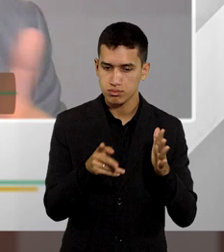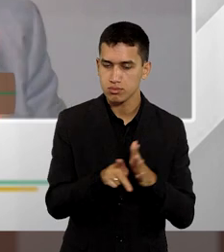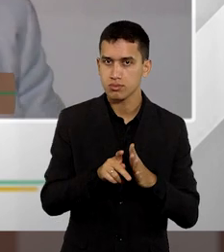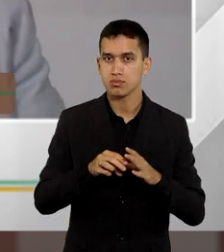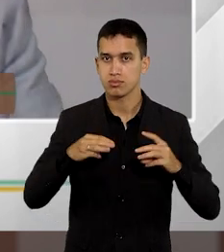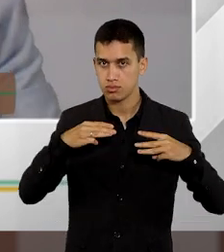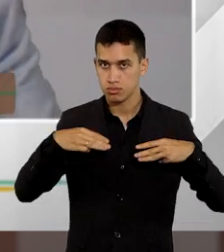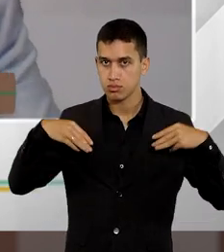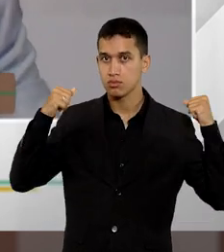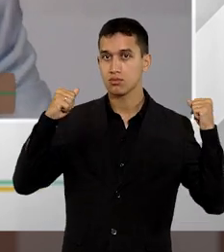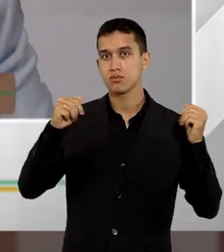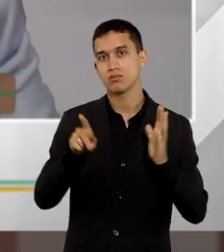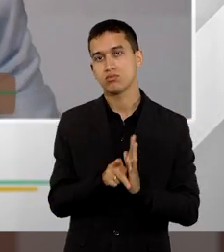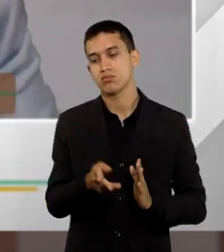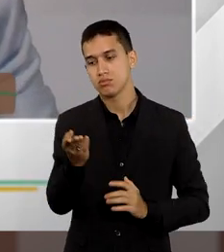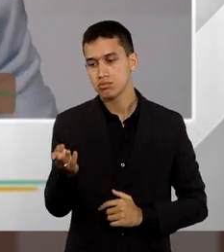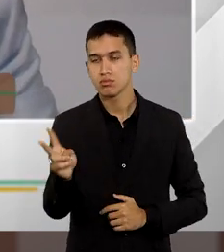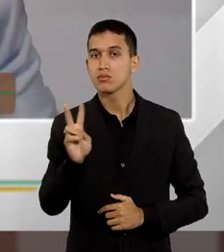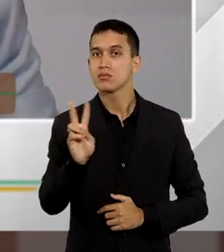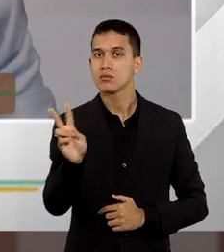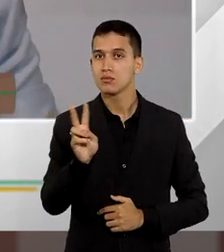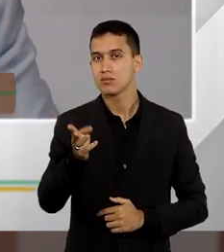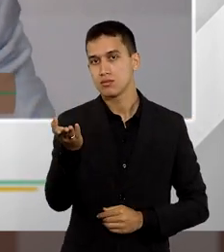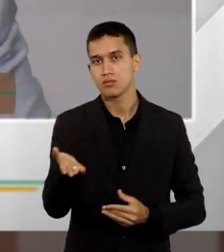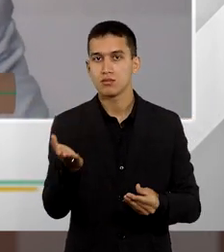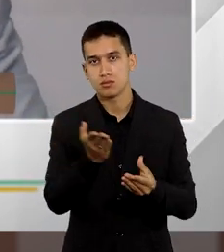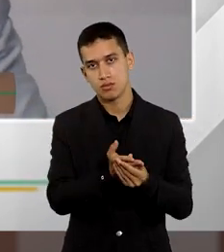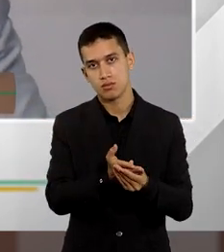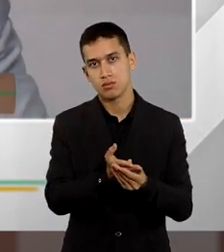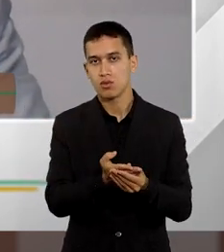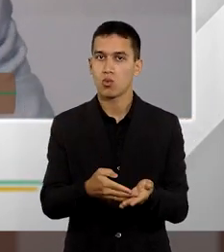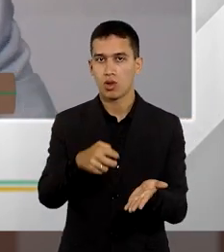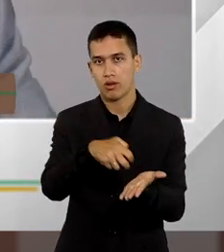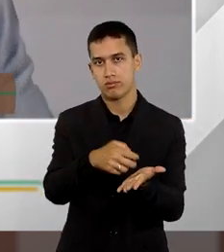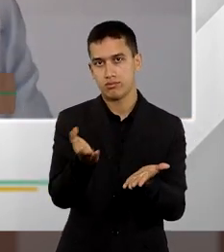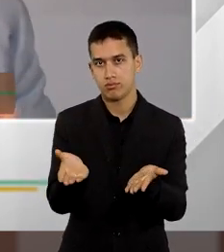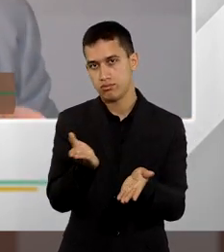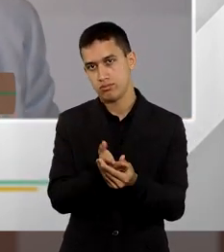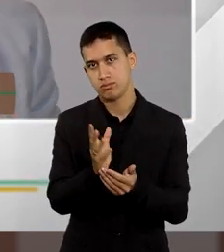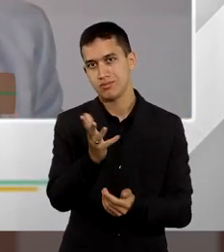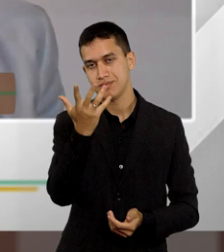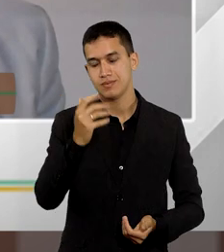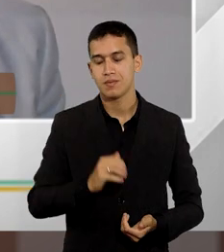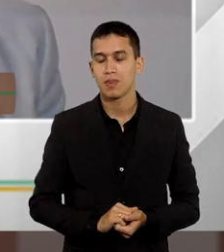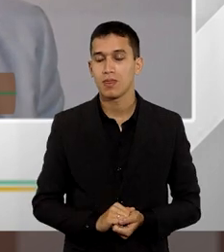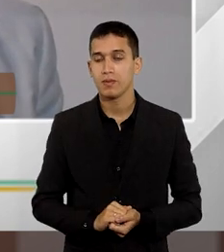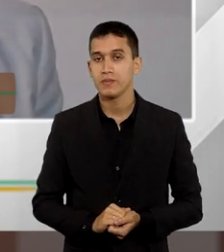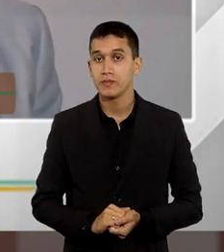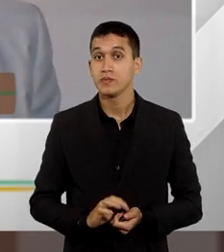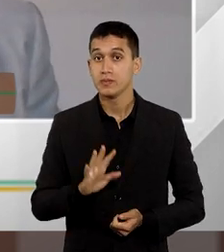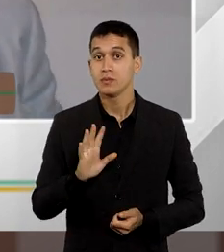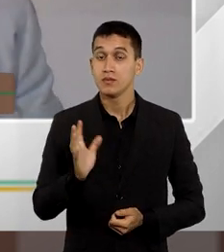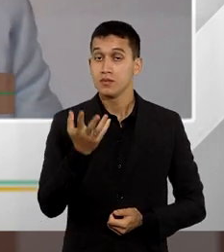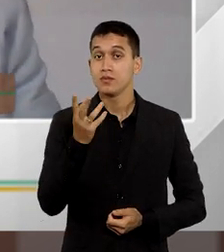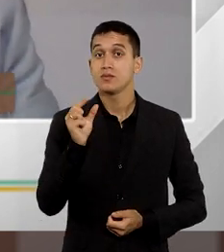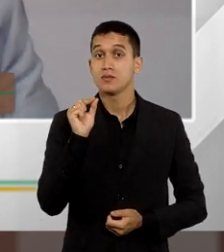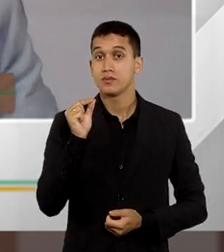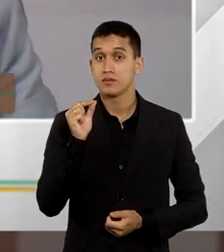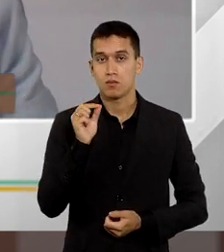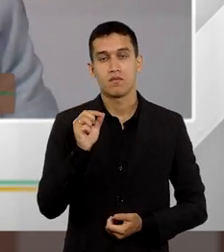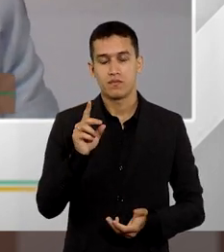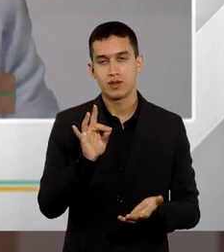magistrado sobre o valor da causa, o valor da condenação. Ocorre que, apesar da